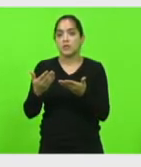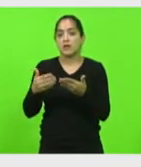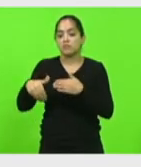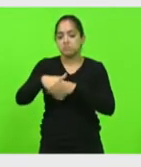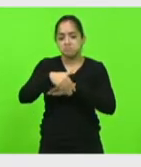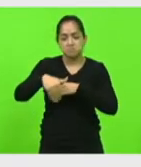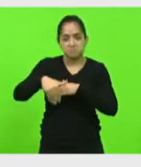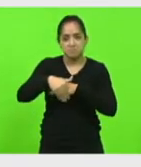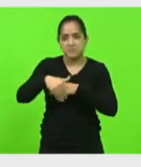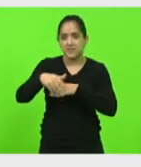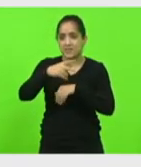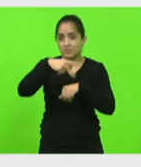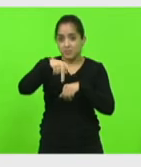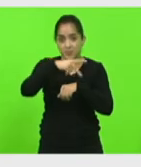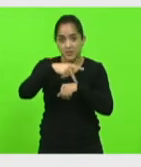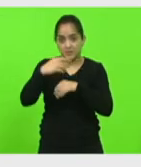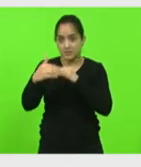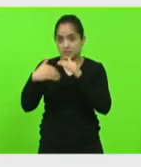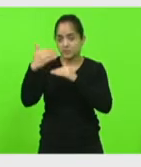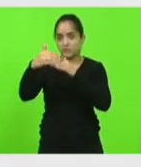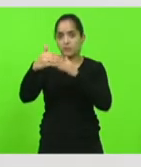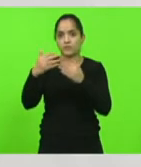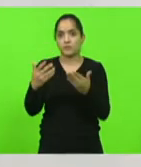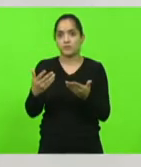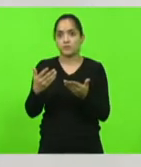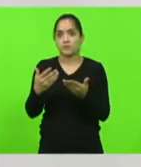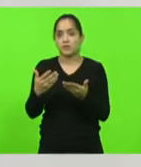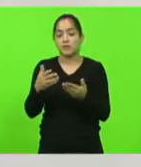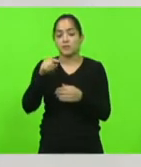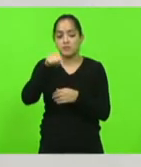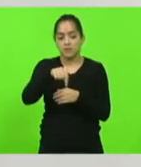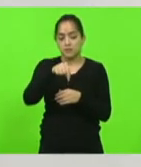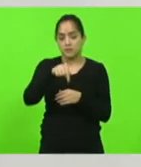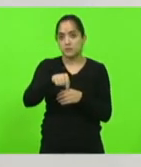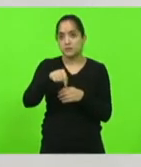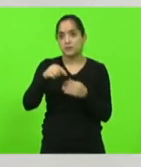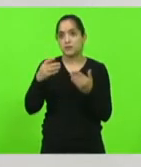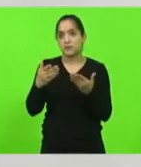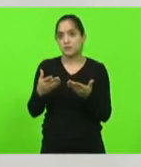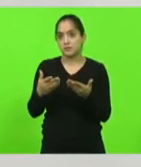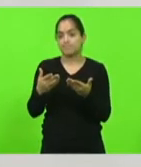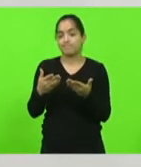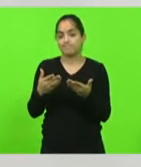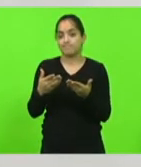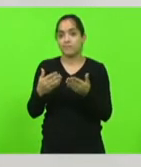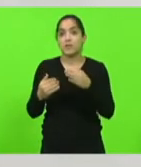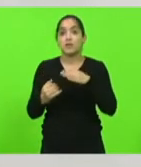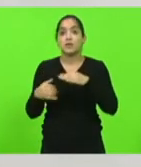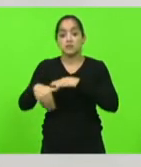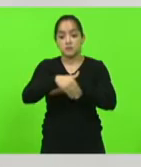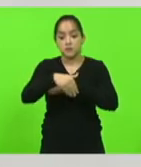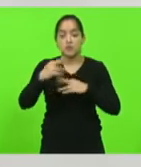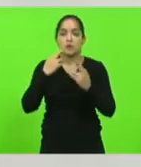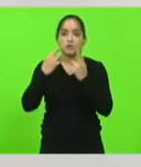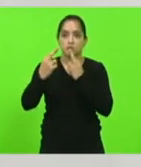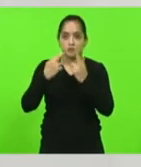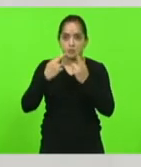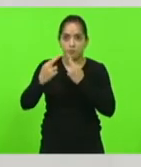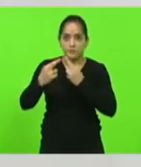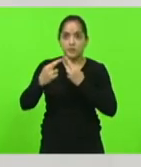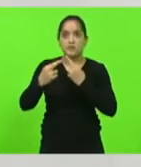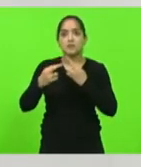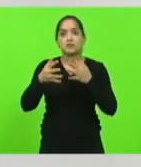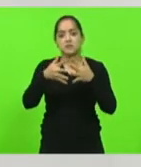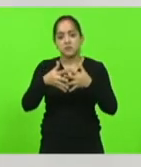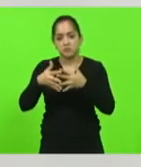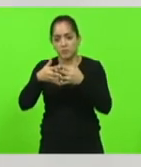qualquer país desenvolvido entretanto aqui em Santa Catarina são as rodovias que nós temos para escoar a nossa produção e transportar